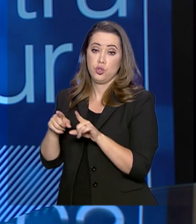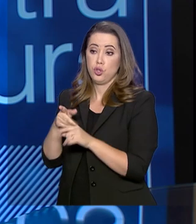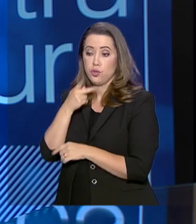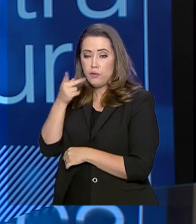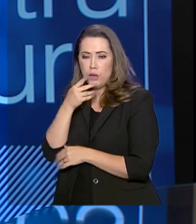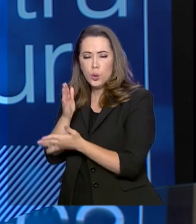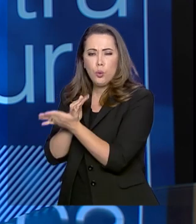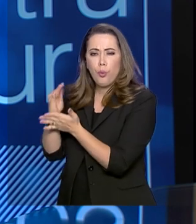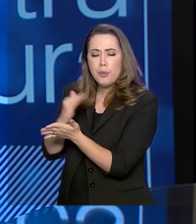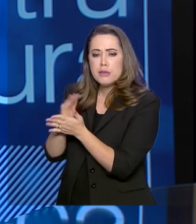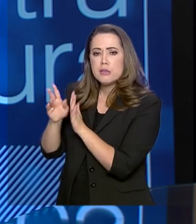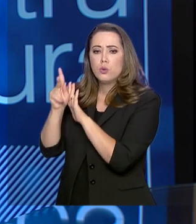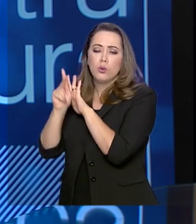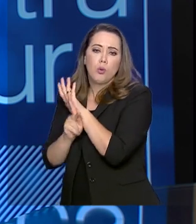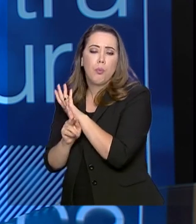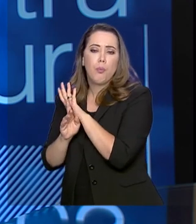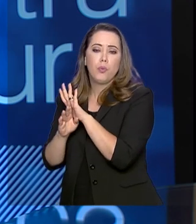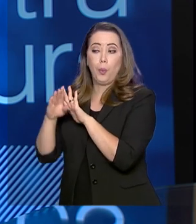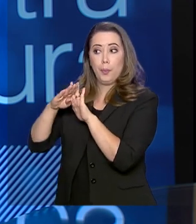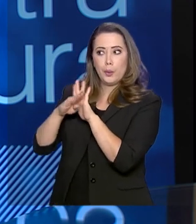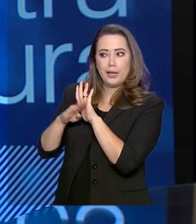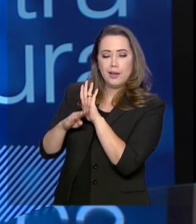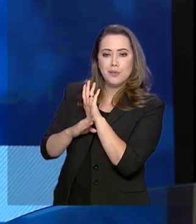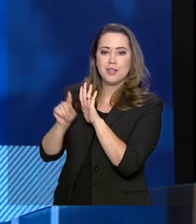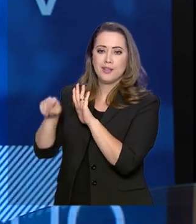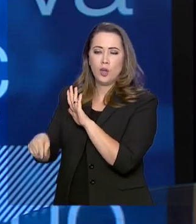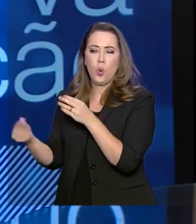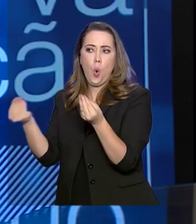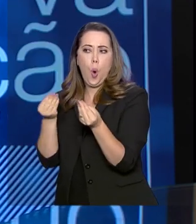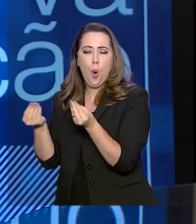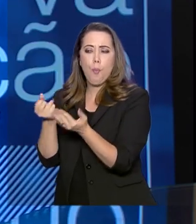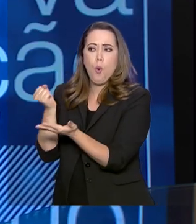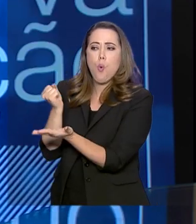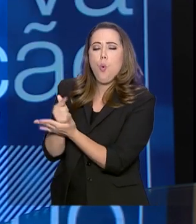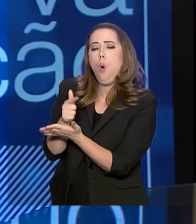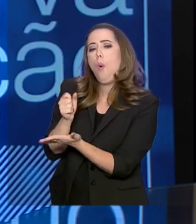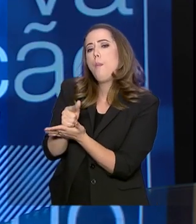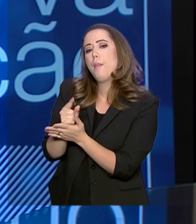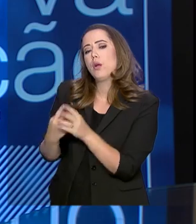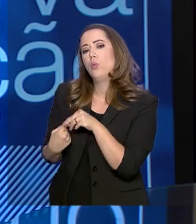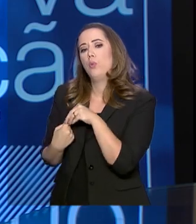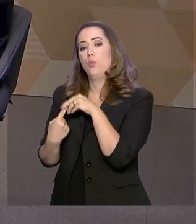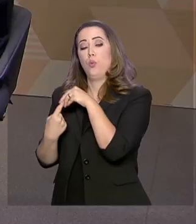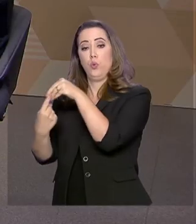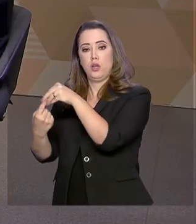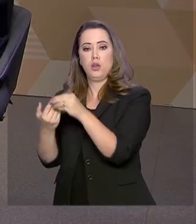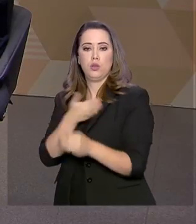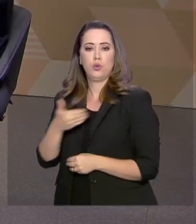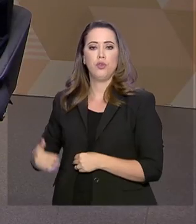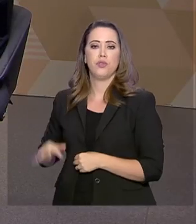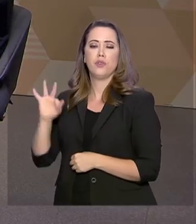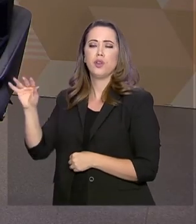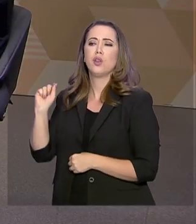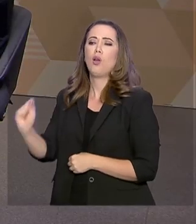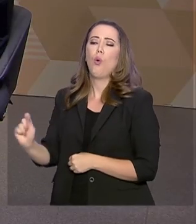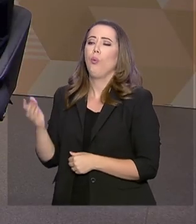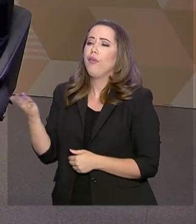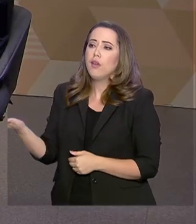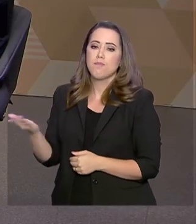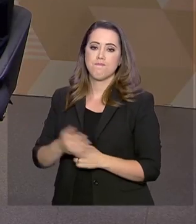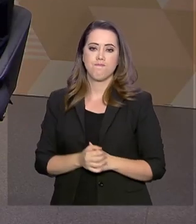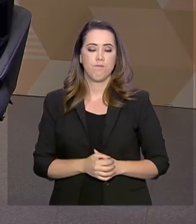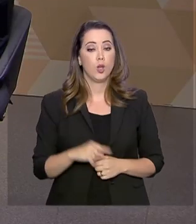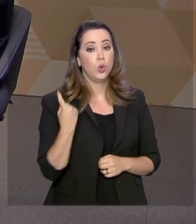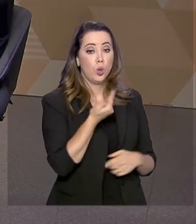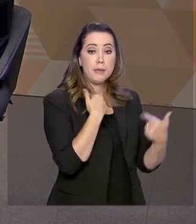comecinho lá do nosso programa sobre esse sistema de compras unificado do governo federal. O o senhor poderia falar sobre ele? Isso. Estamos